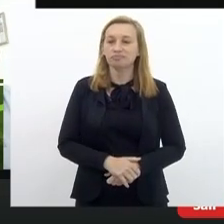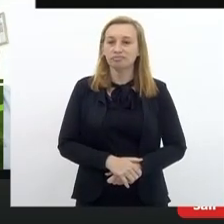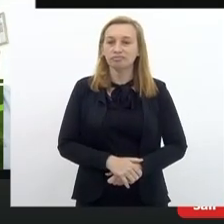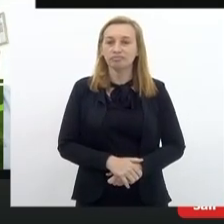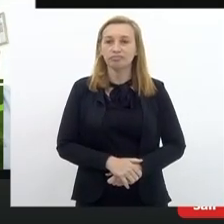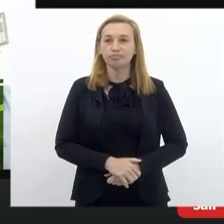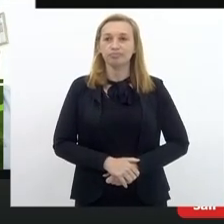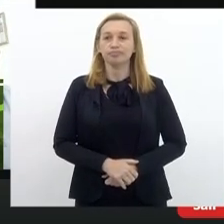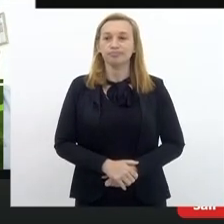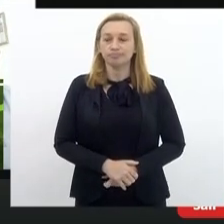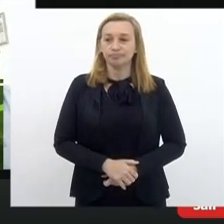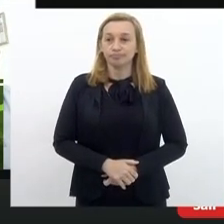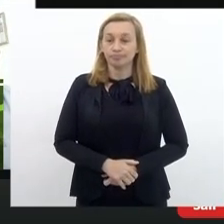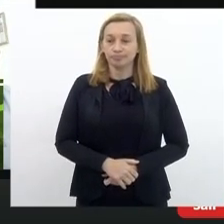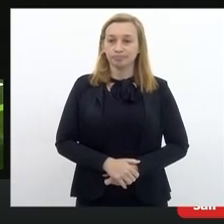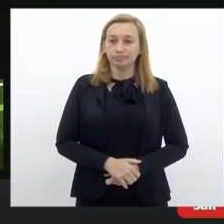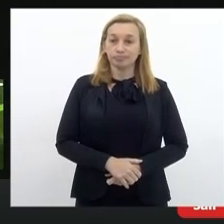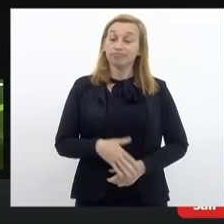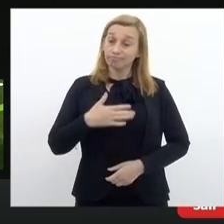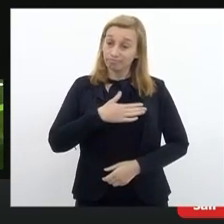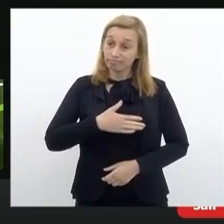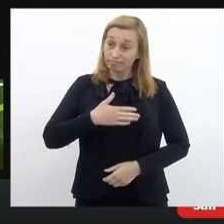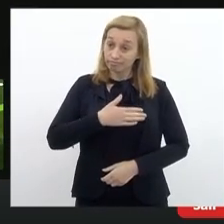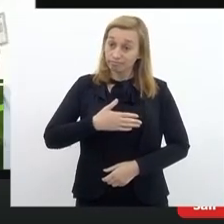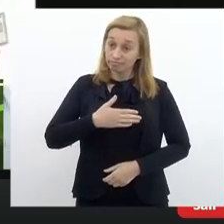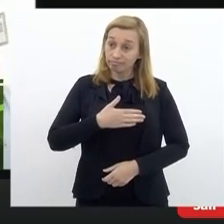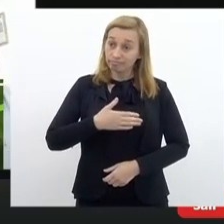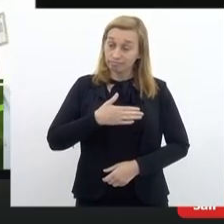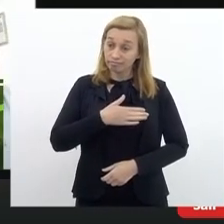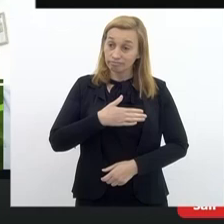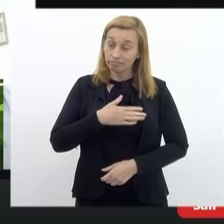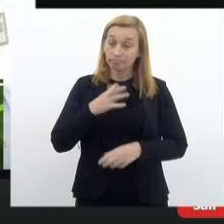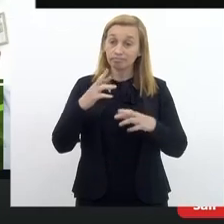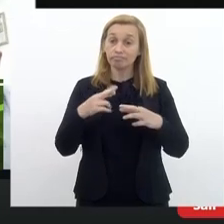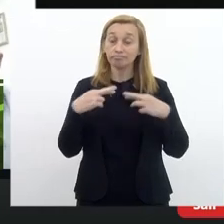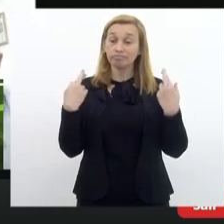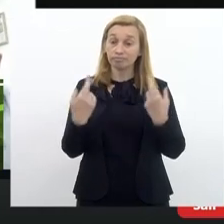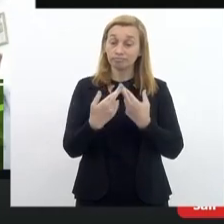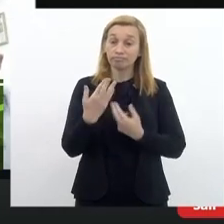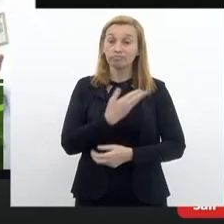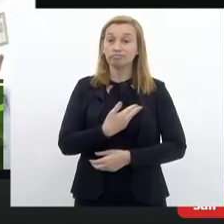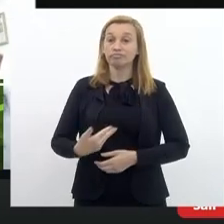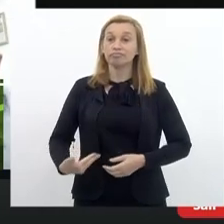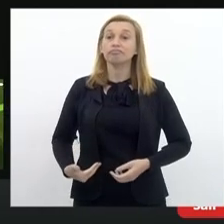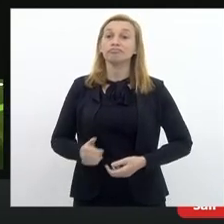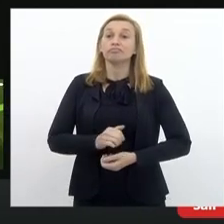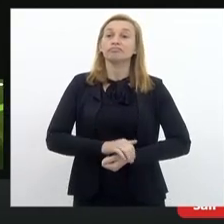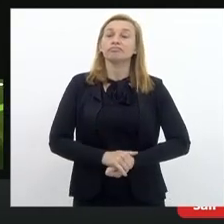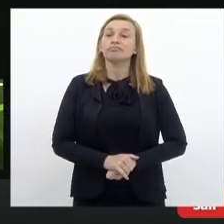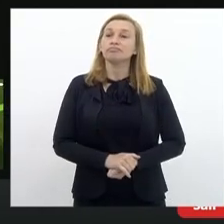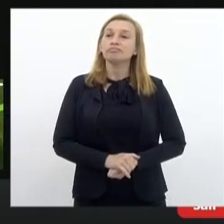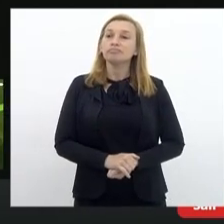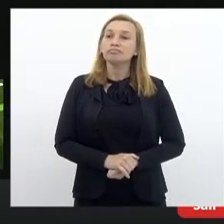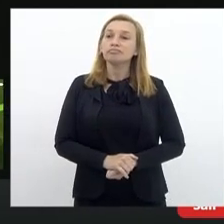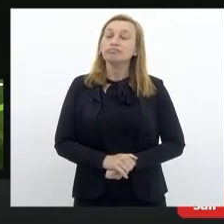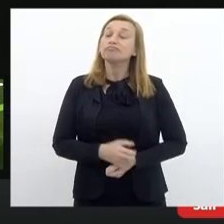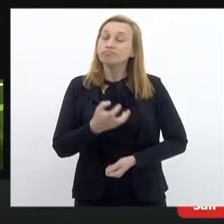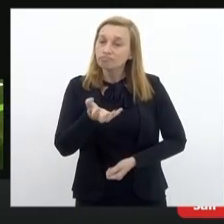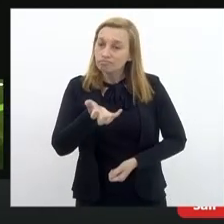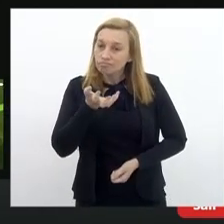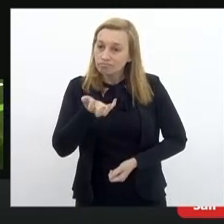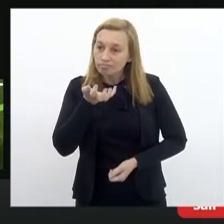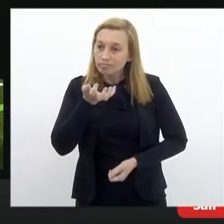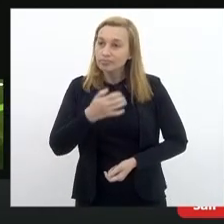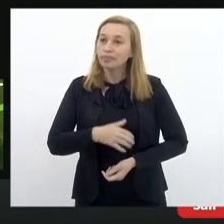É um prazer participar dessa audiência. Eu quero